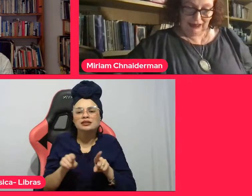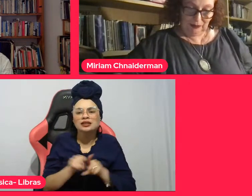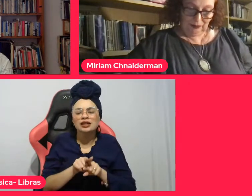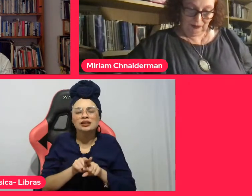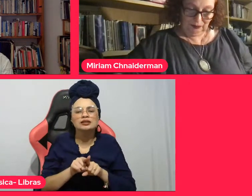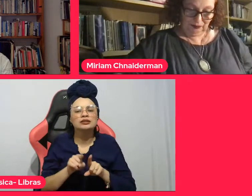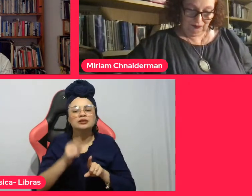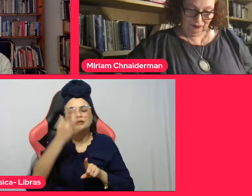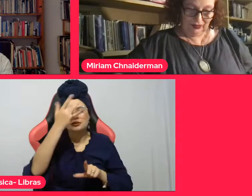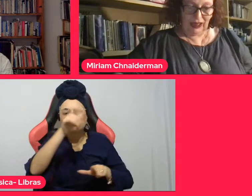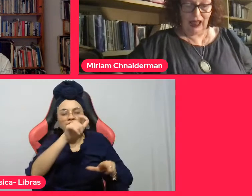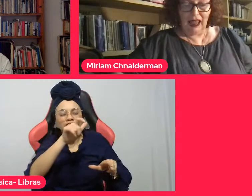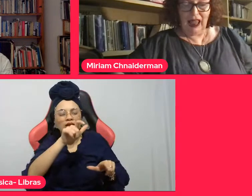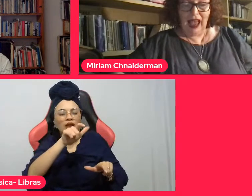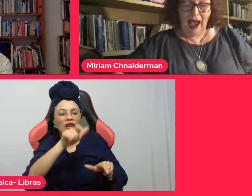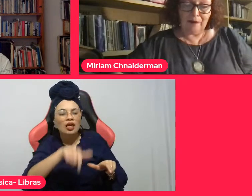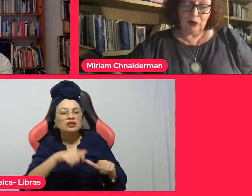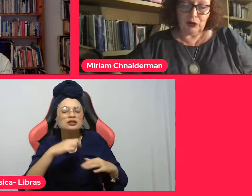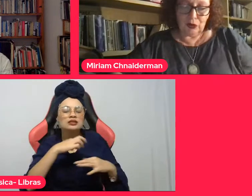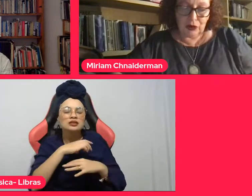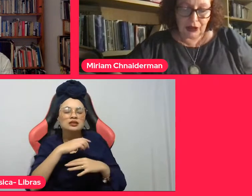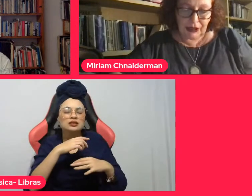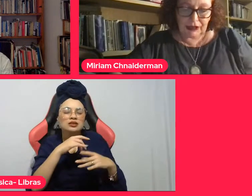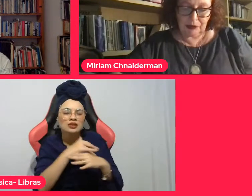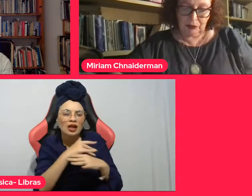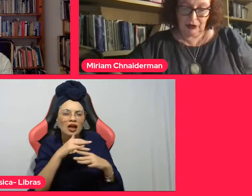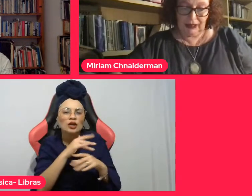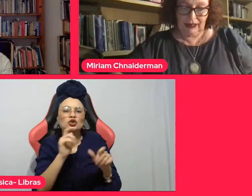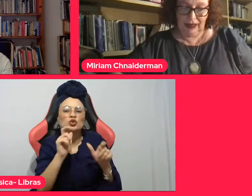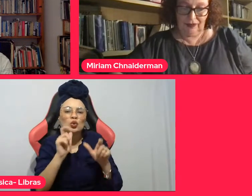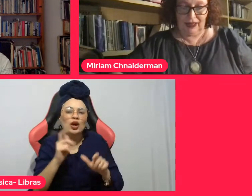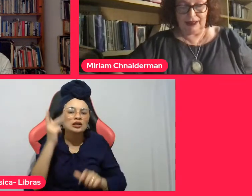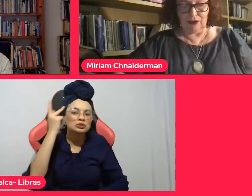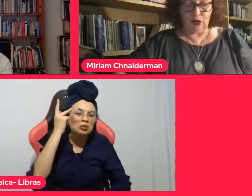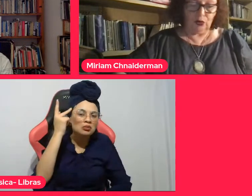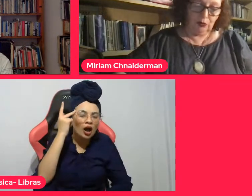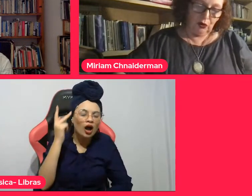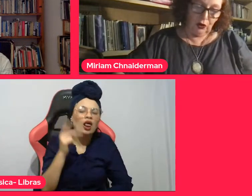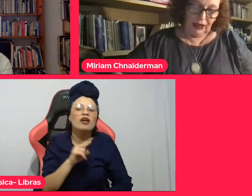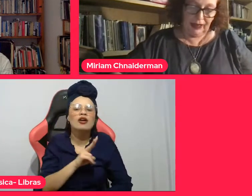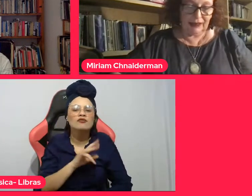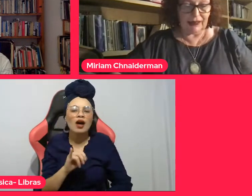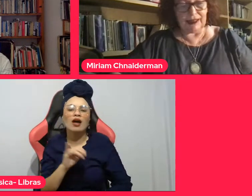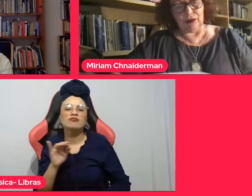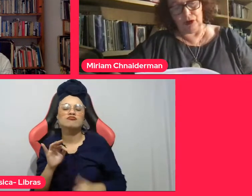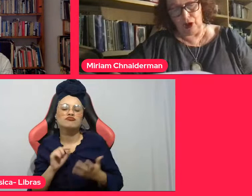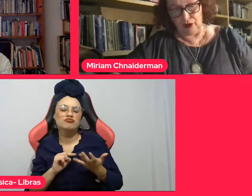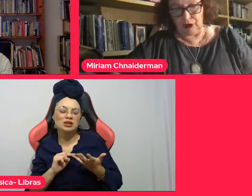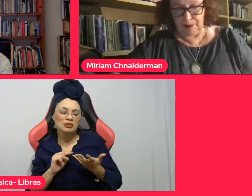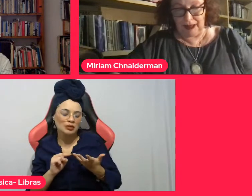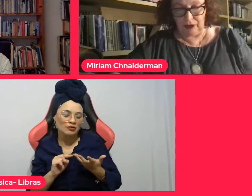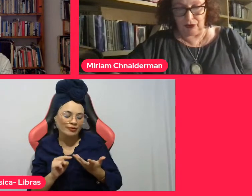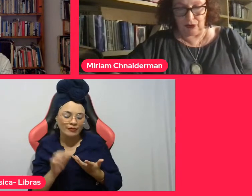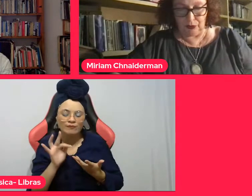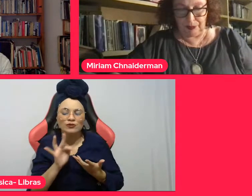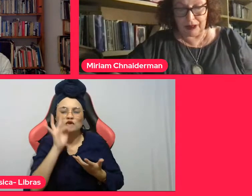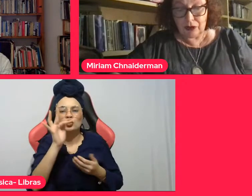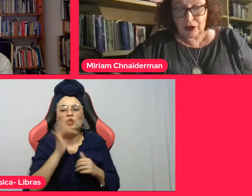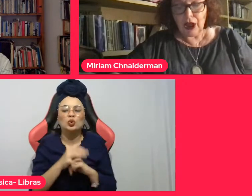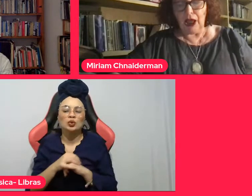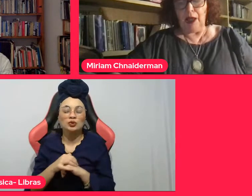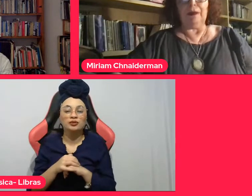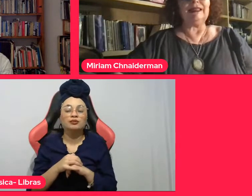cidade. a muitos ritmos que atravessam como correntes não só os espaços